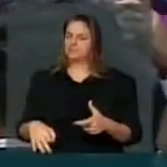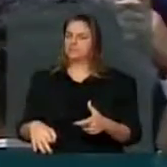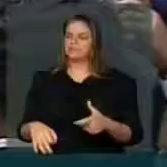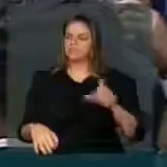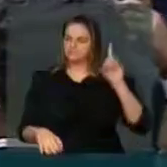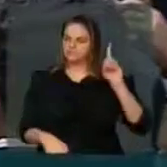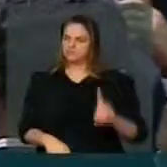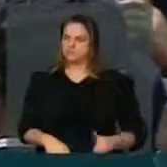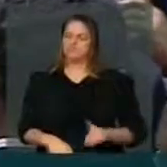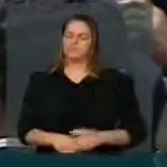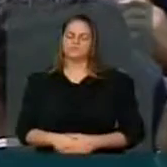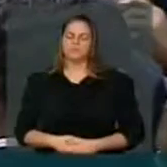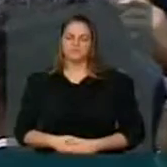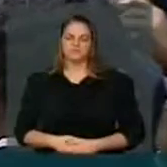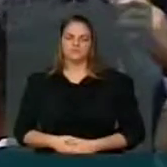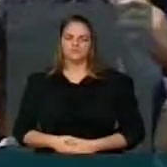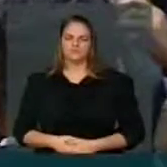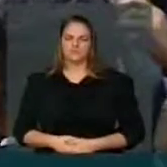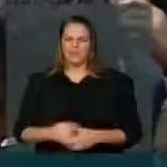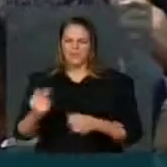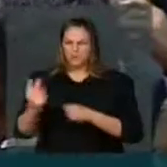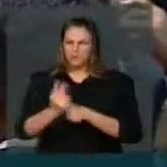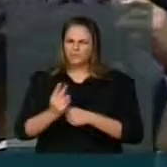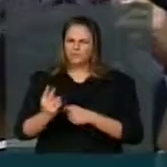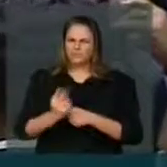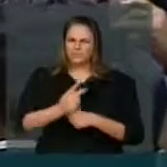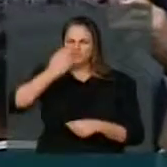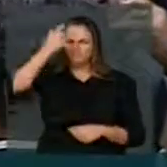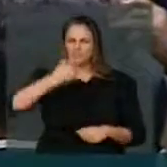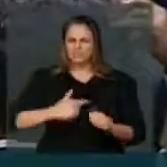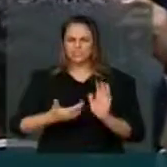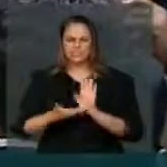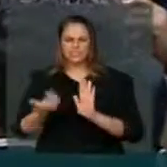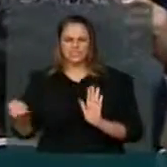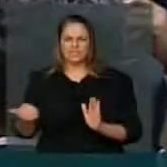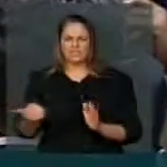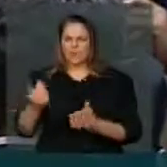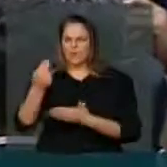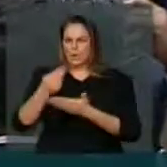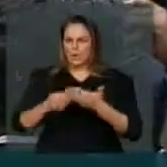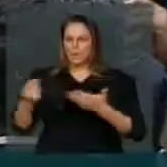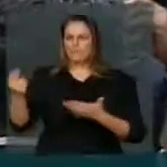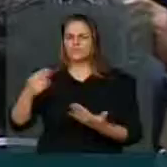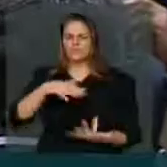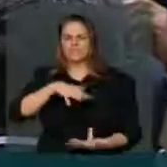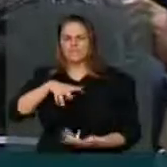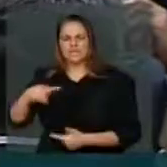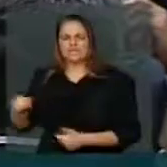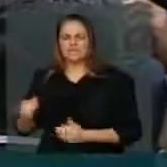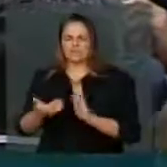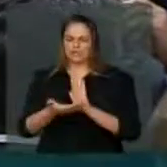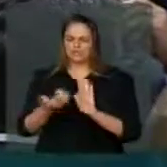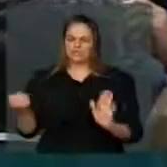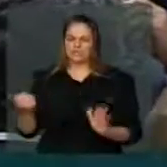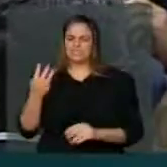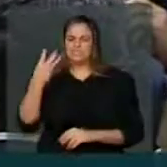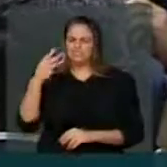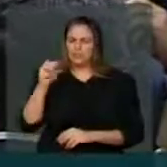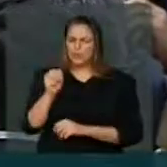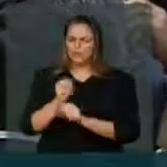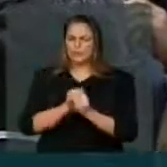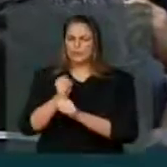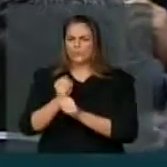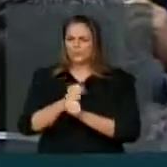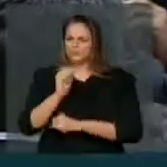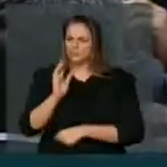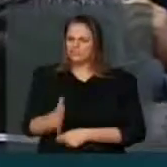Suprimir proteção ao trabalhador, convenção internacional, norma que vige há 38 anos, é um